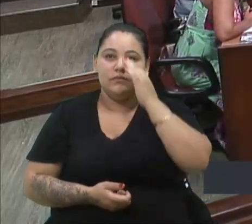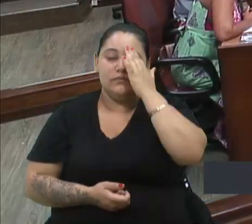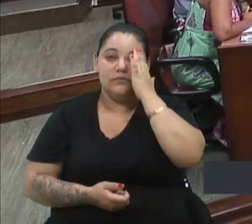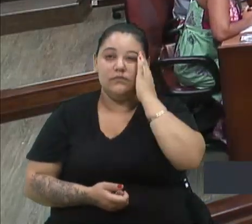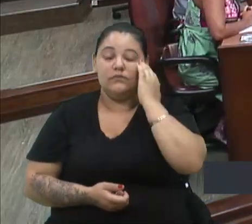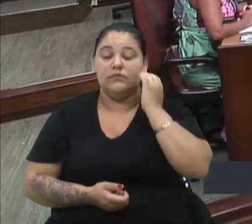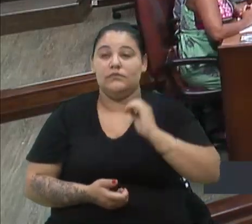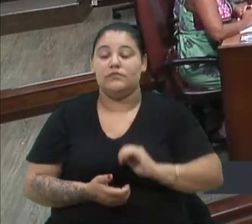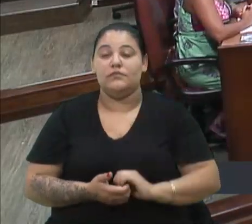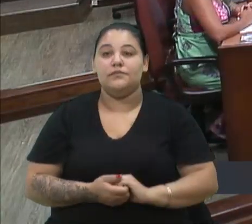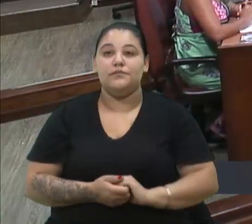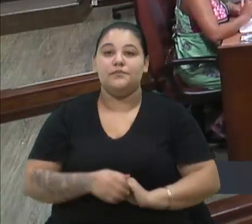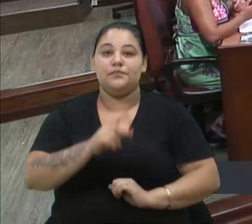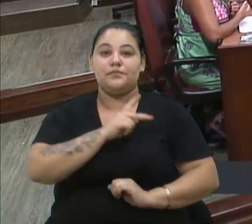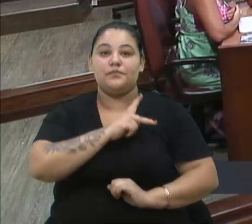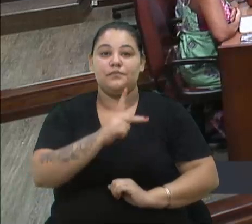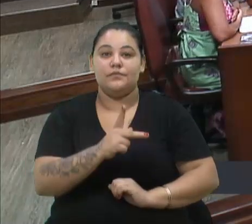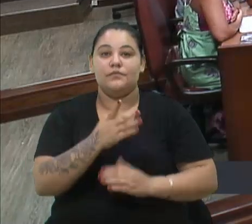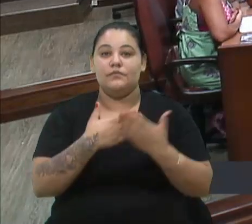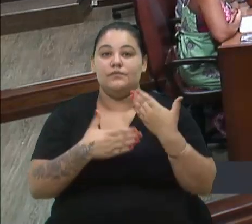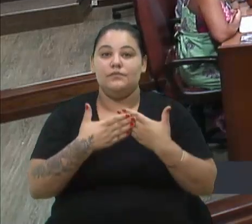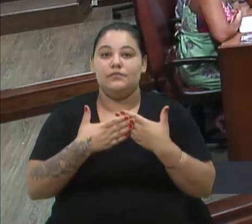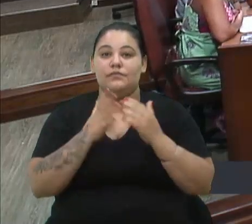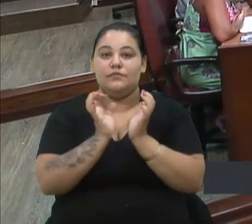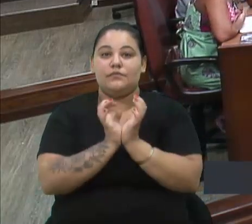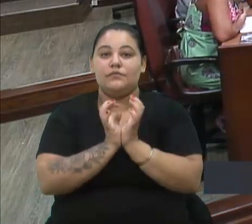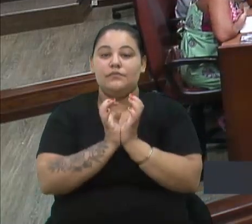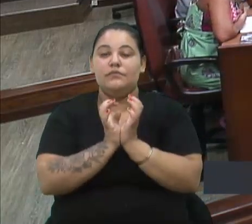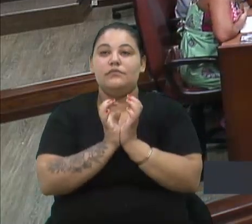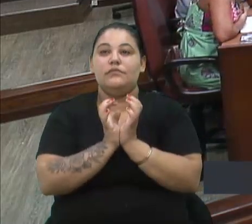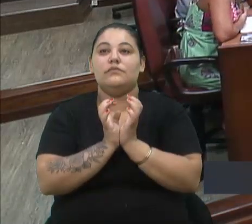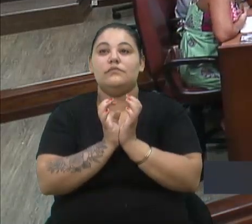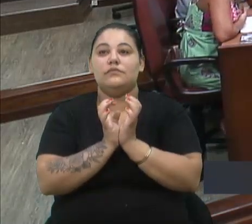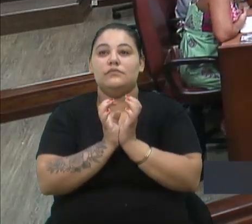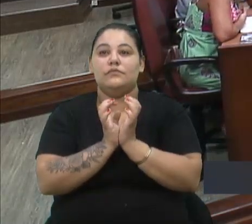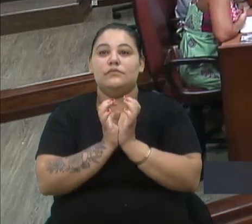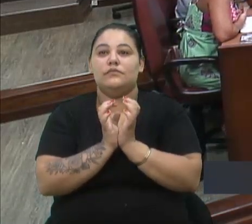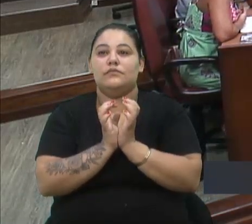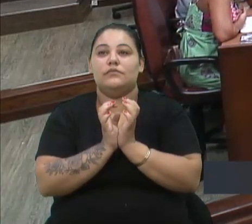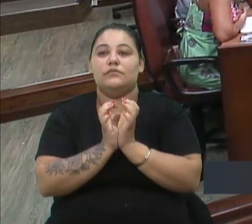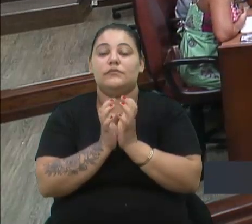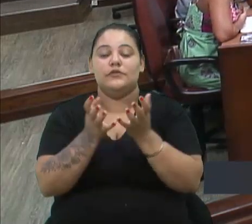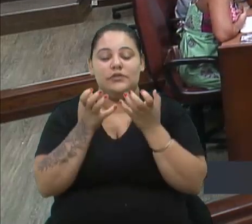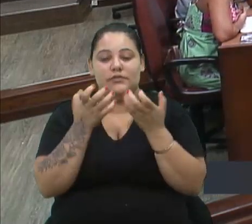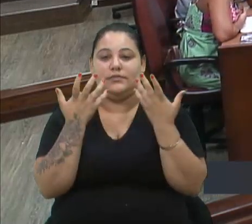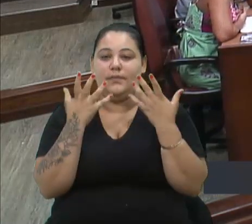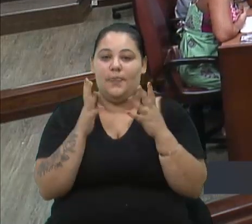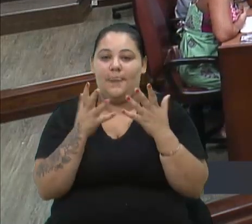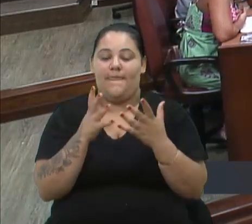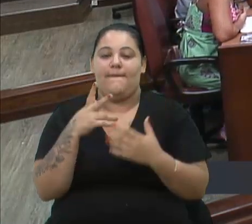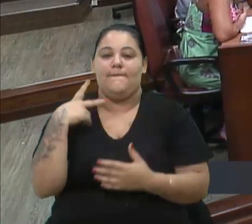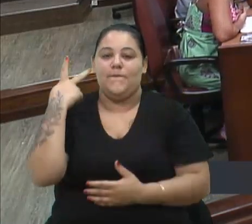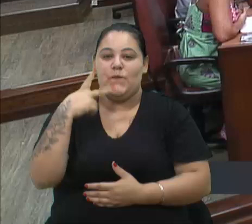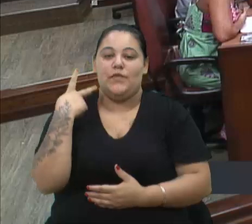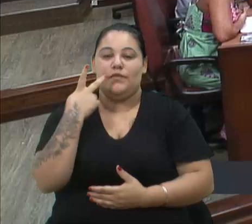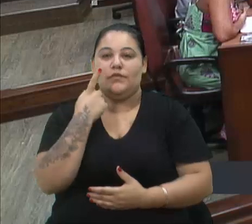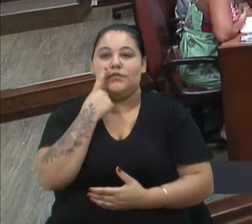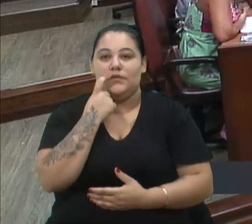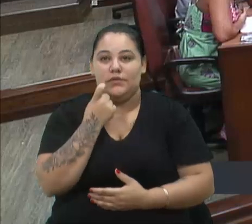Senhor presidente, nobres colegas, eu queria parabenizar a vereadora Rose,